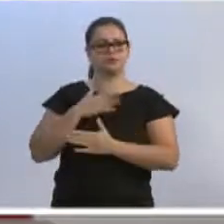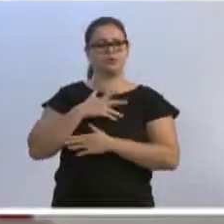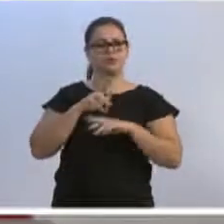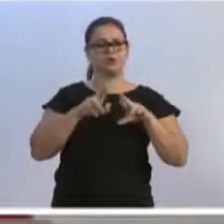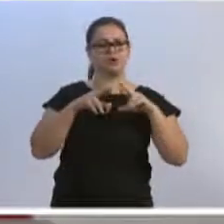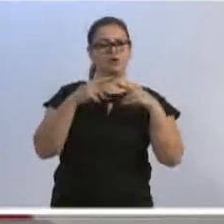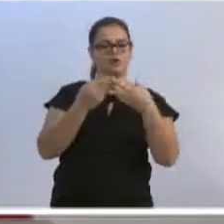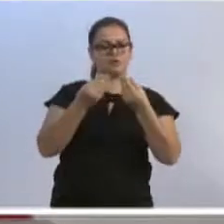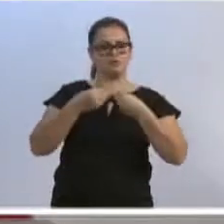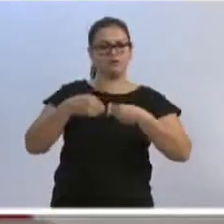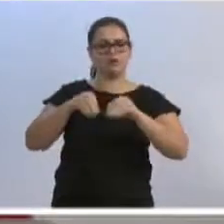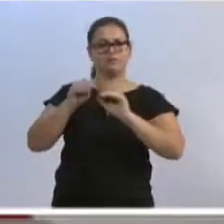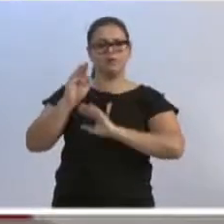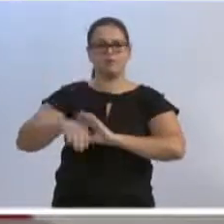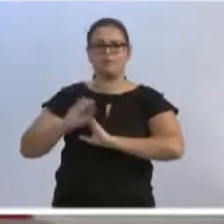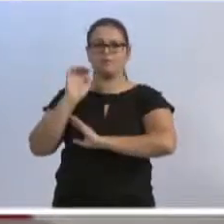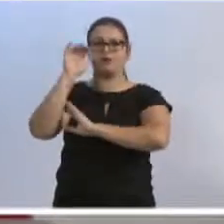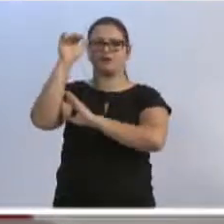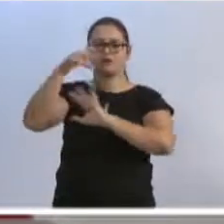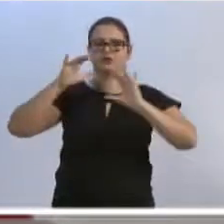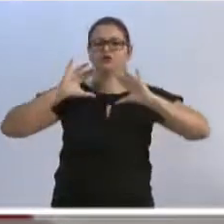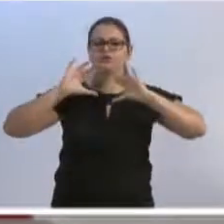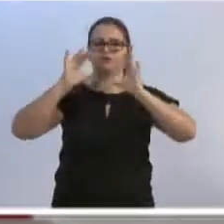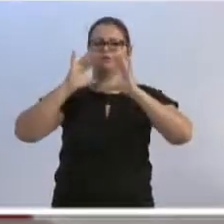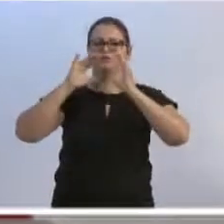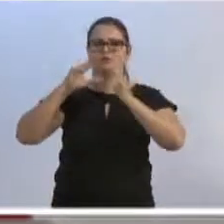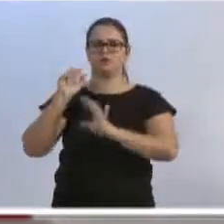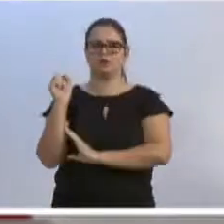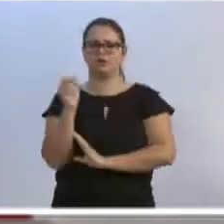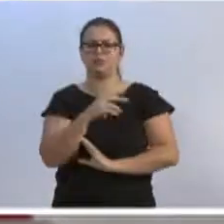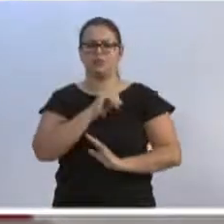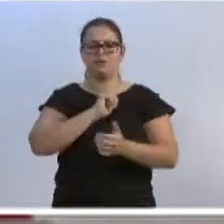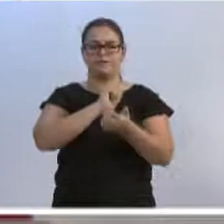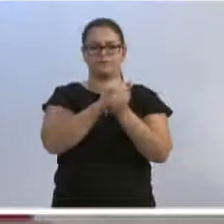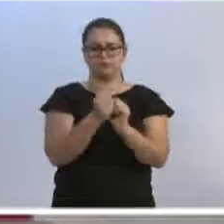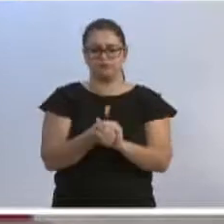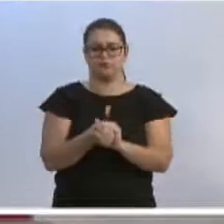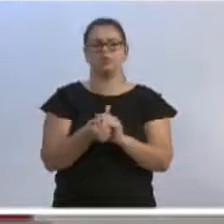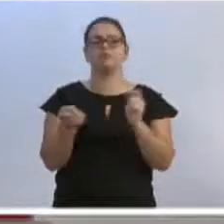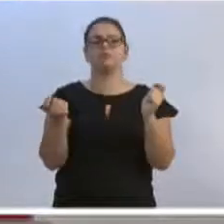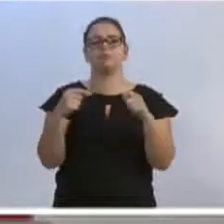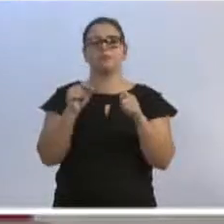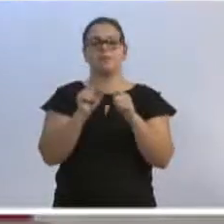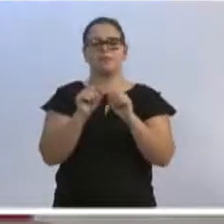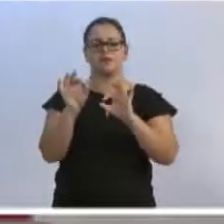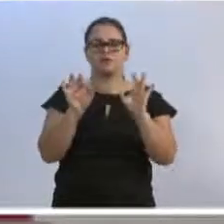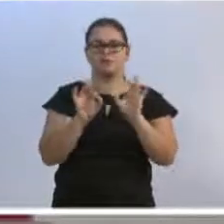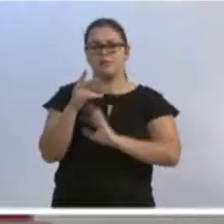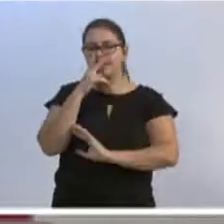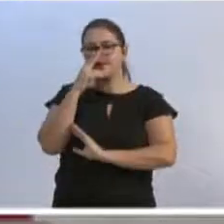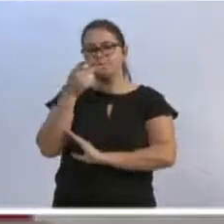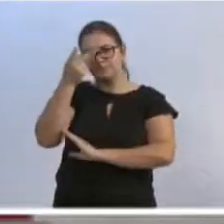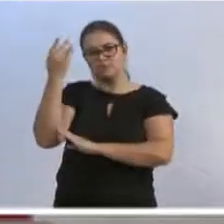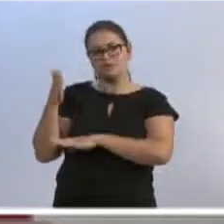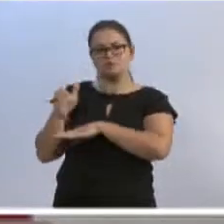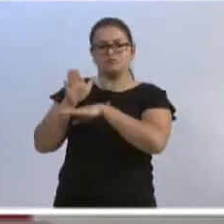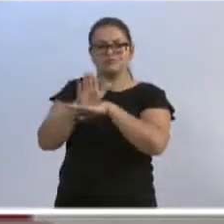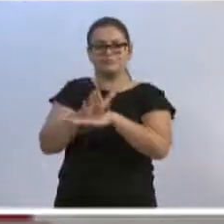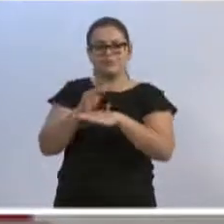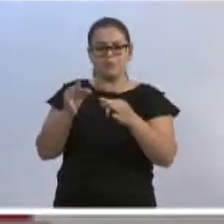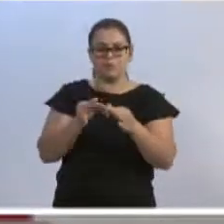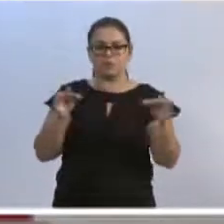vou levar basquete, vôlei, handebol e futsal, para que a gente possa arrumar um padrinho que amplie a quadra